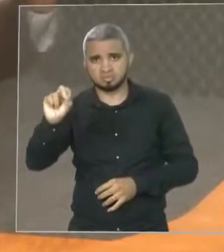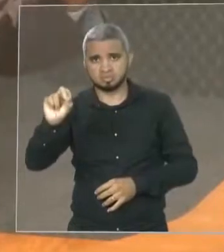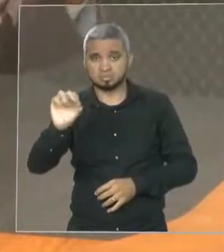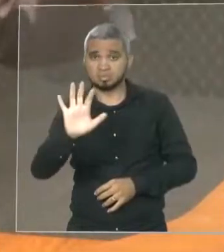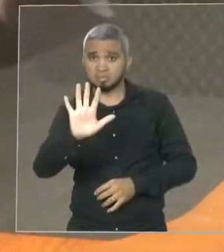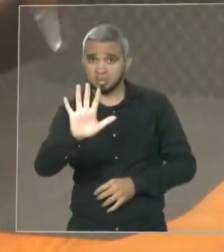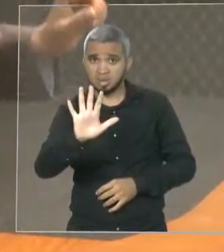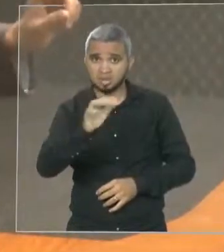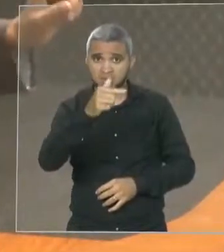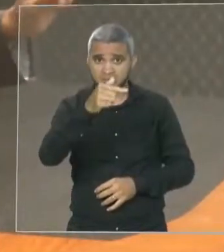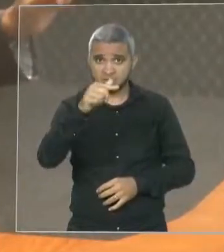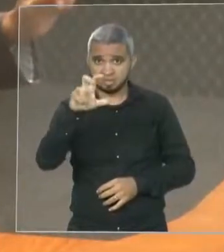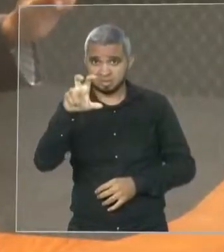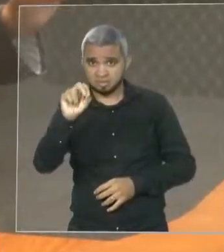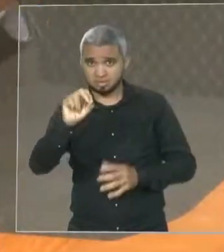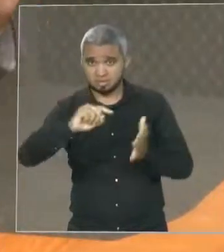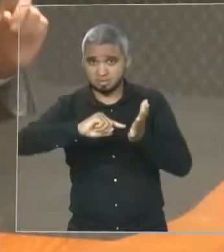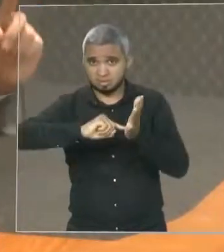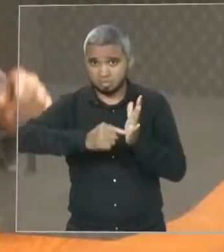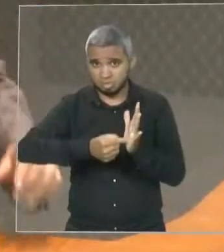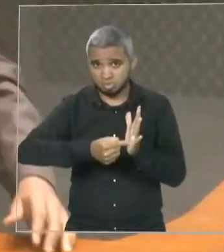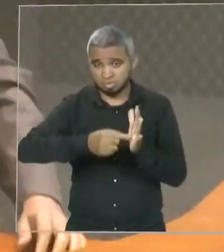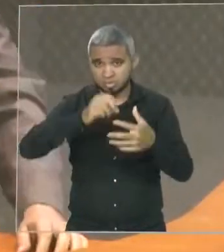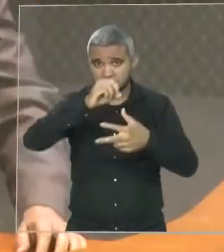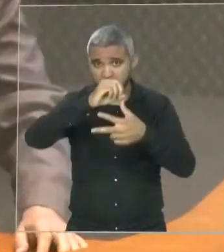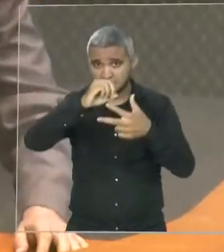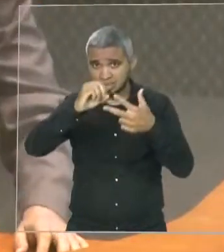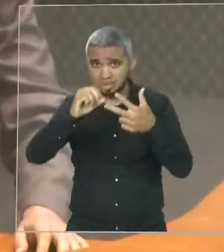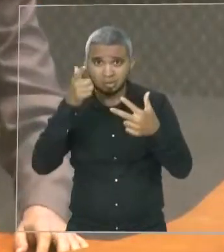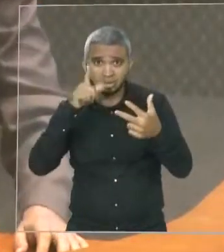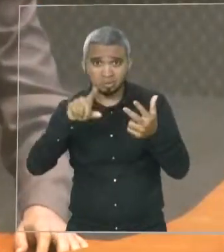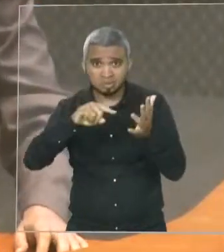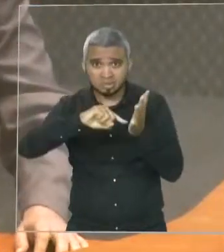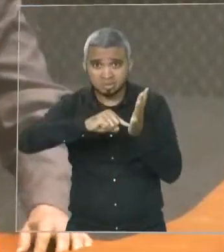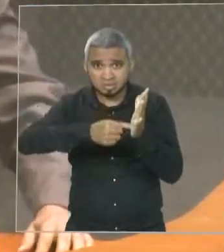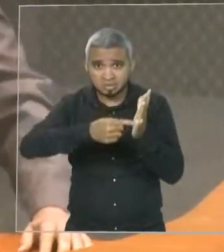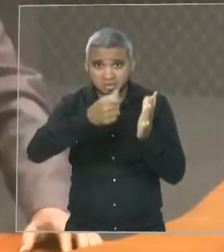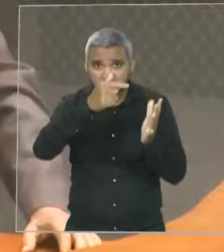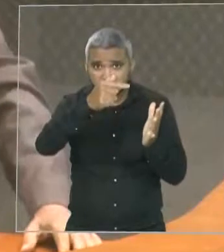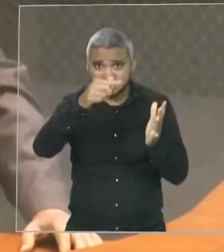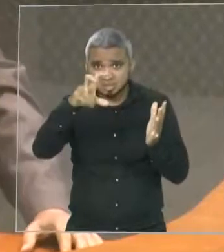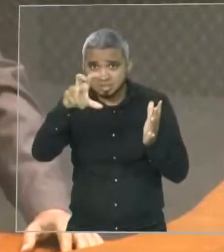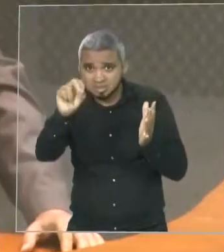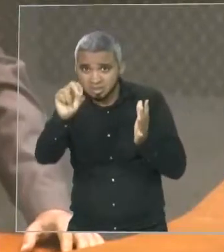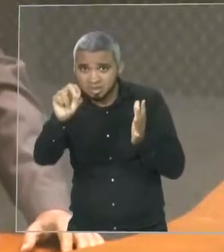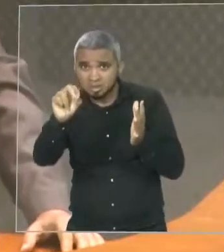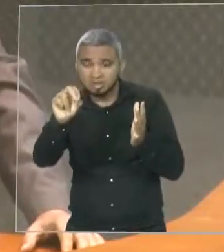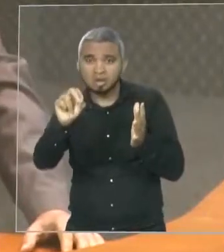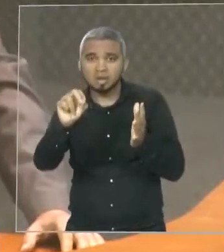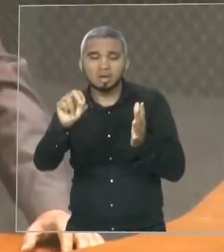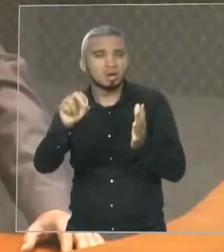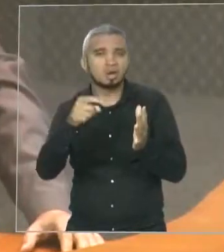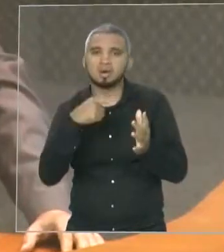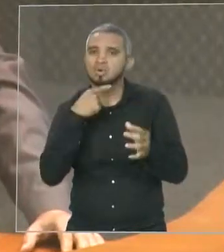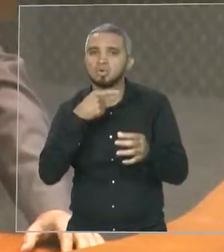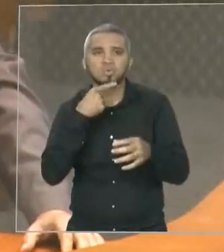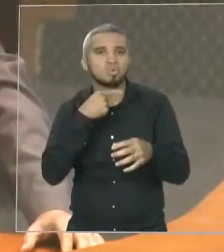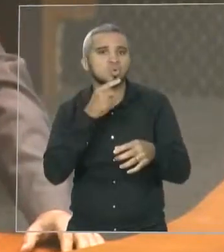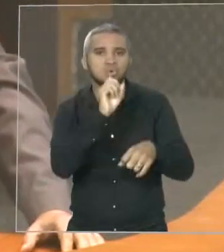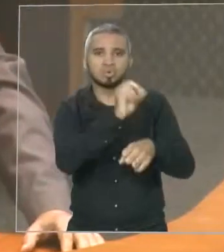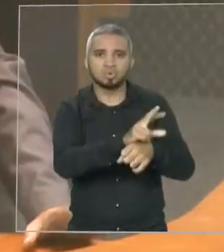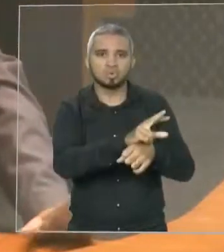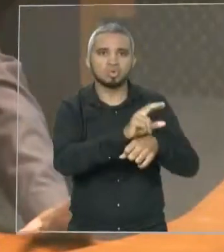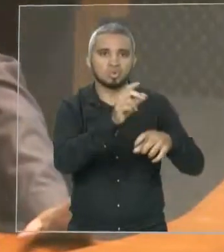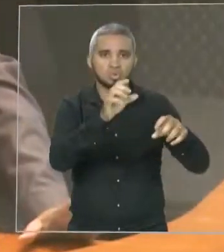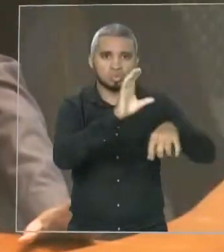750 pontos no Enem, você não consegue uma vaga no curso de medicina numa universidade